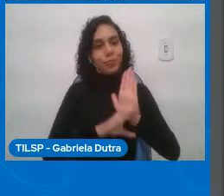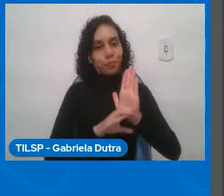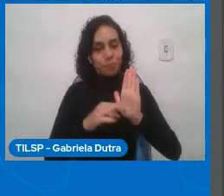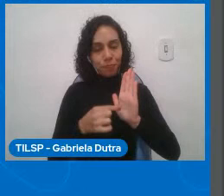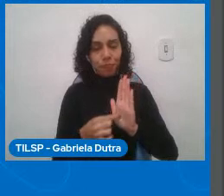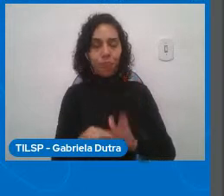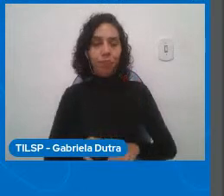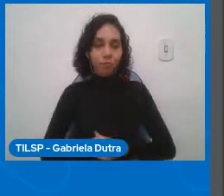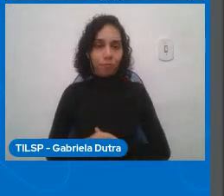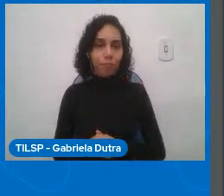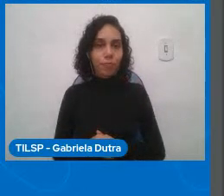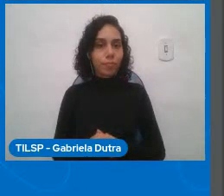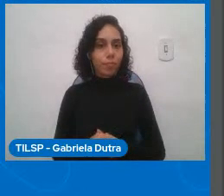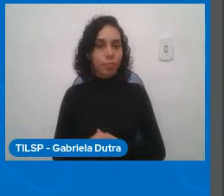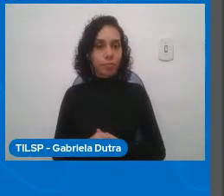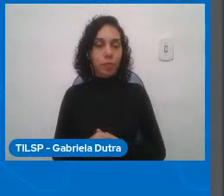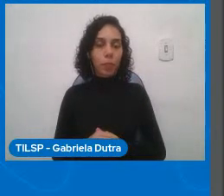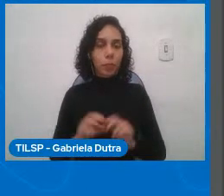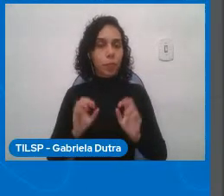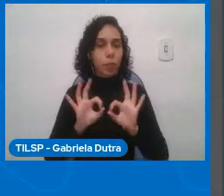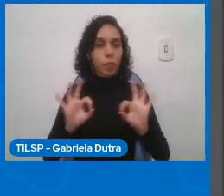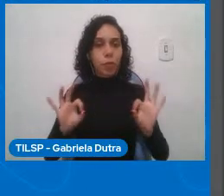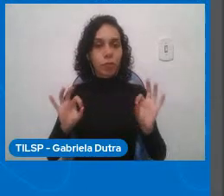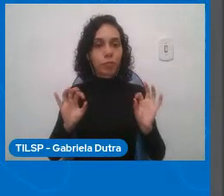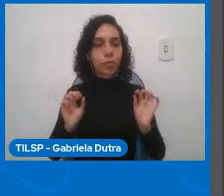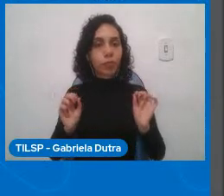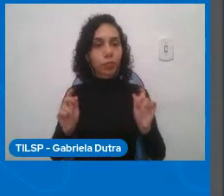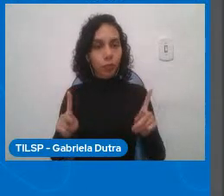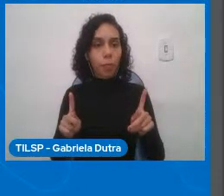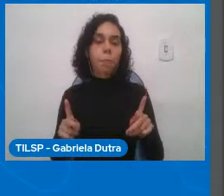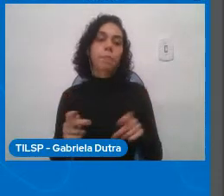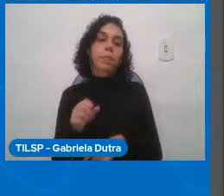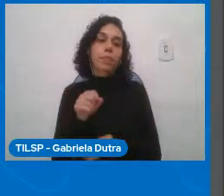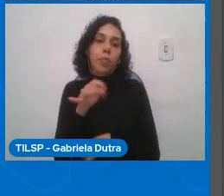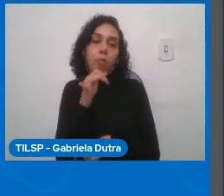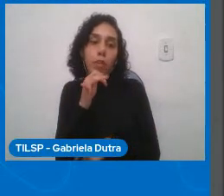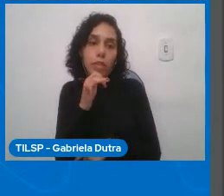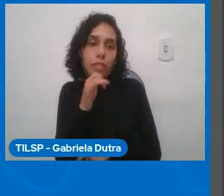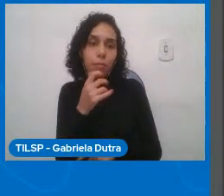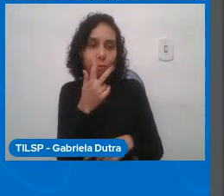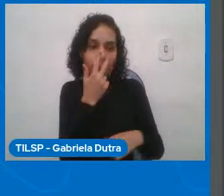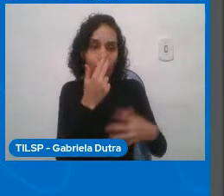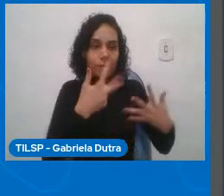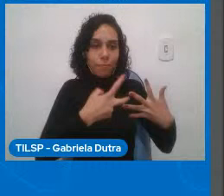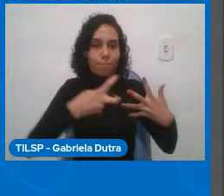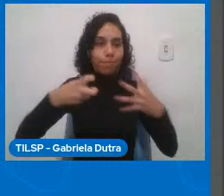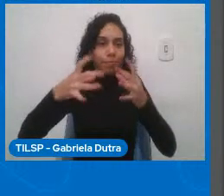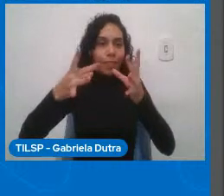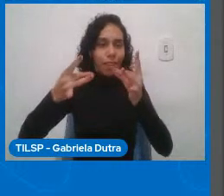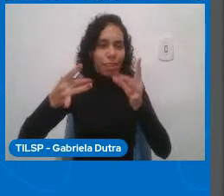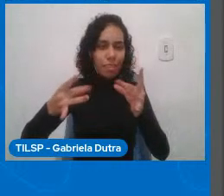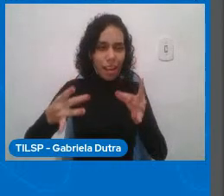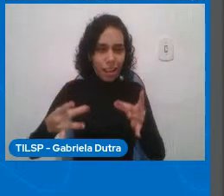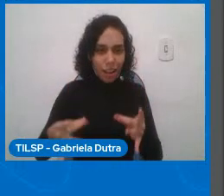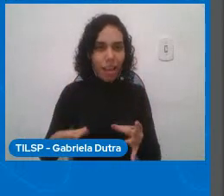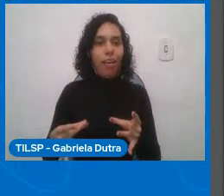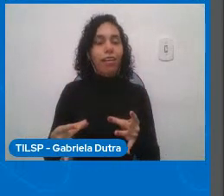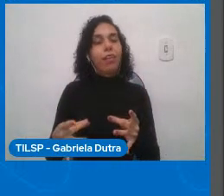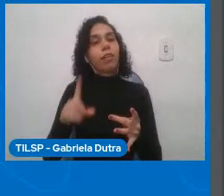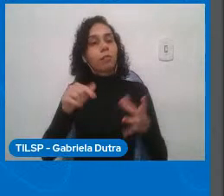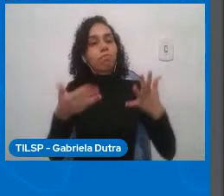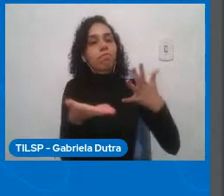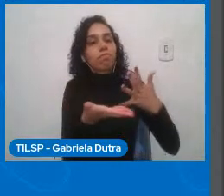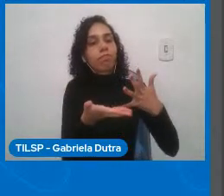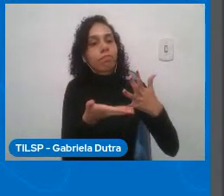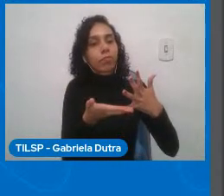ok aí se eu for detalhar um pouquinho mais o primeiro nível que seria ali relacionado ao mundo social o mundo